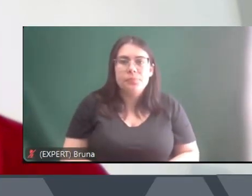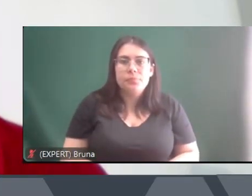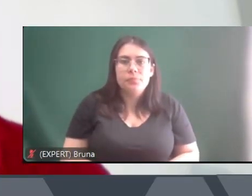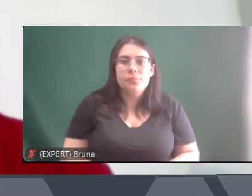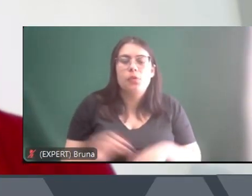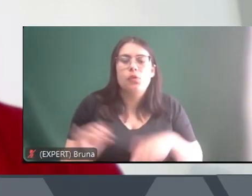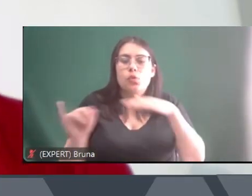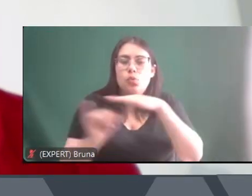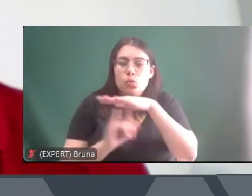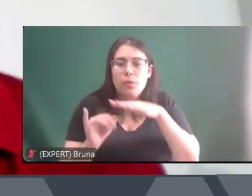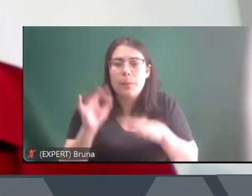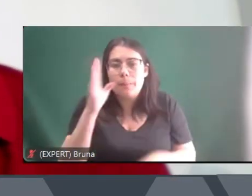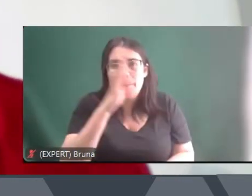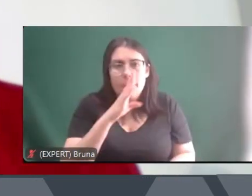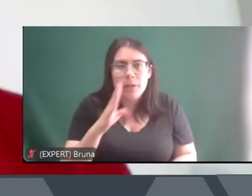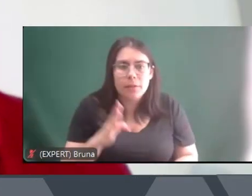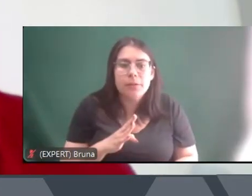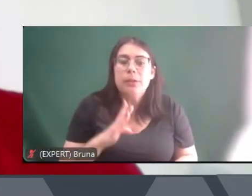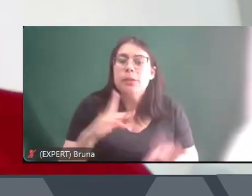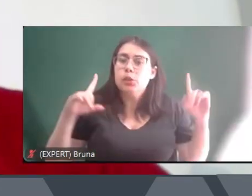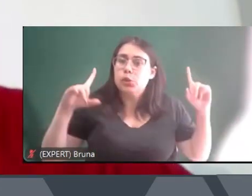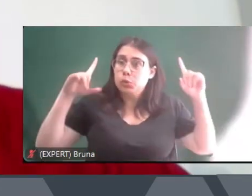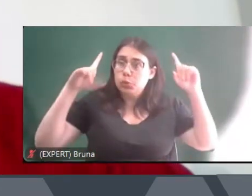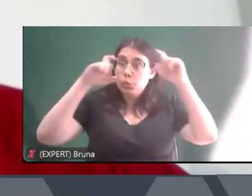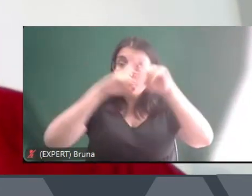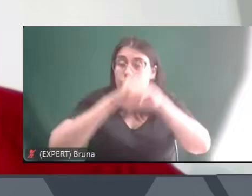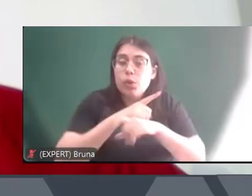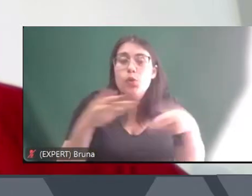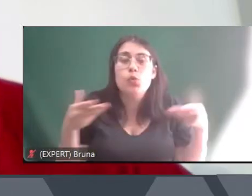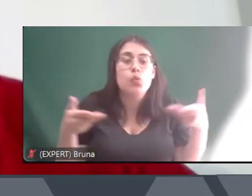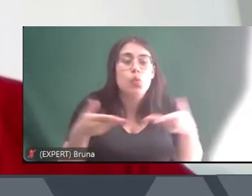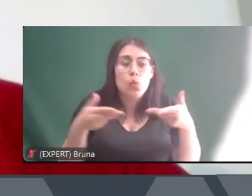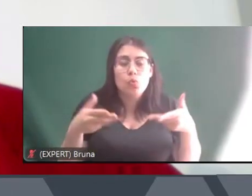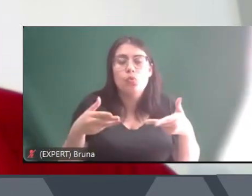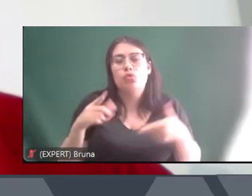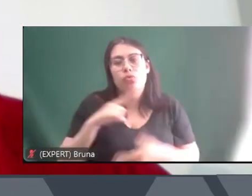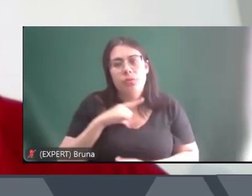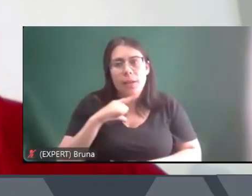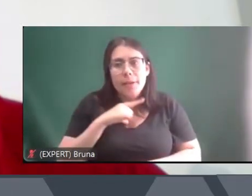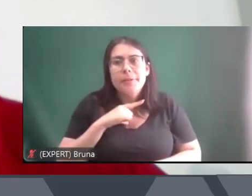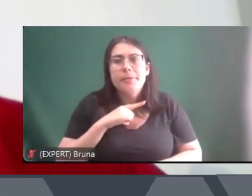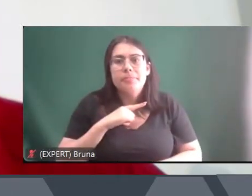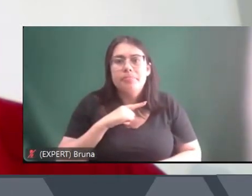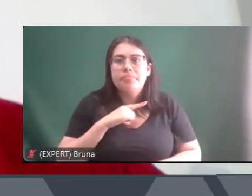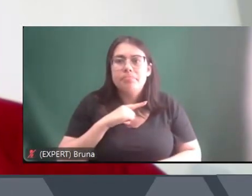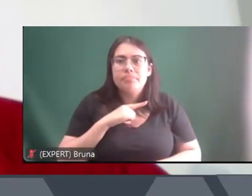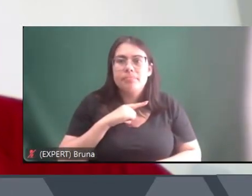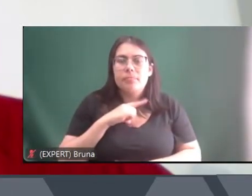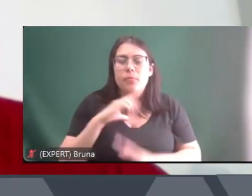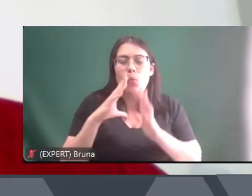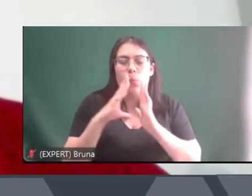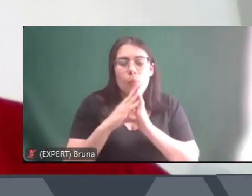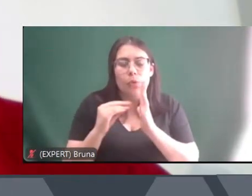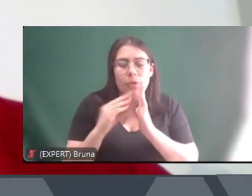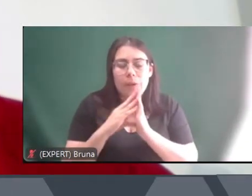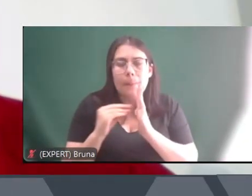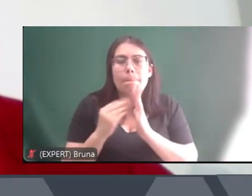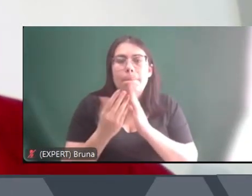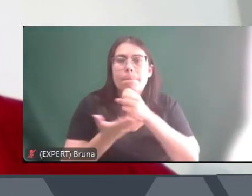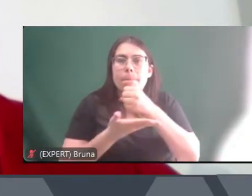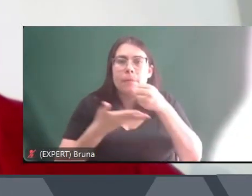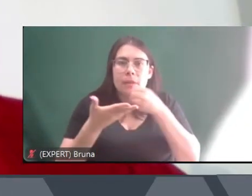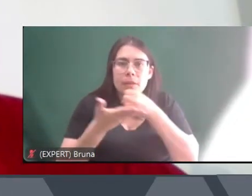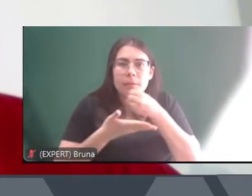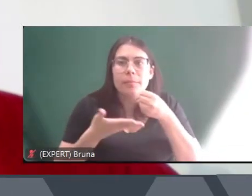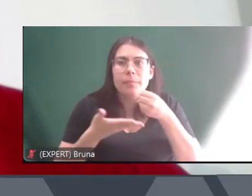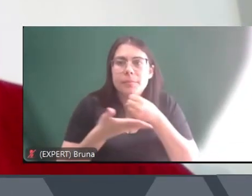brasileira e esses desafios eles estão colocados hoje a gente ainda tem um modelo baseado na guerra